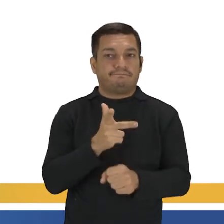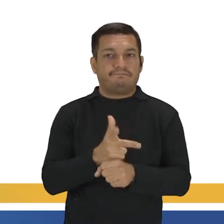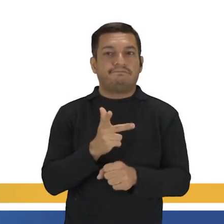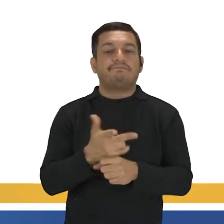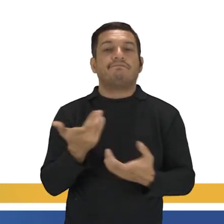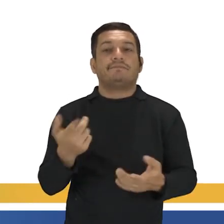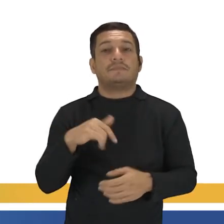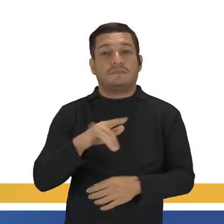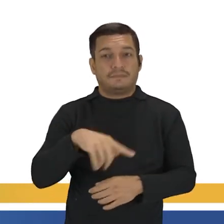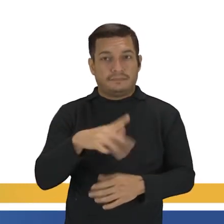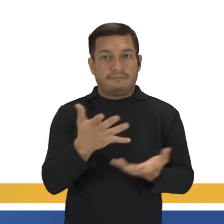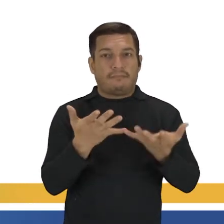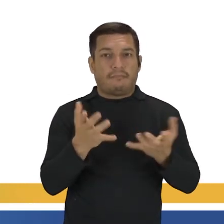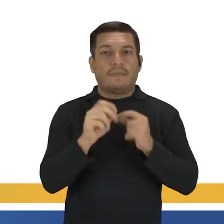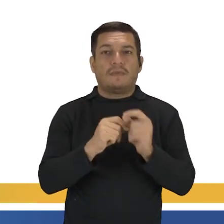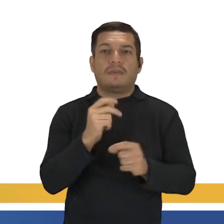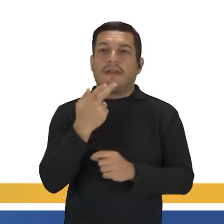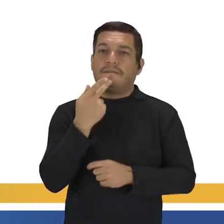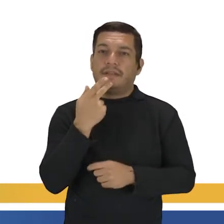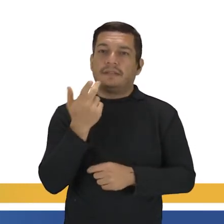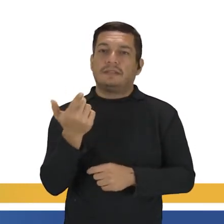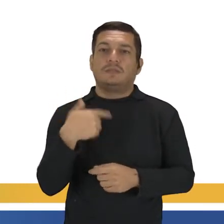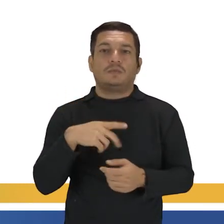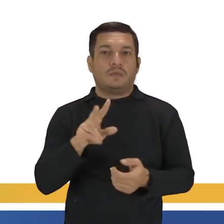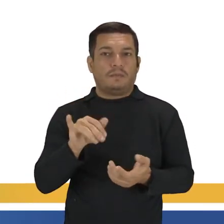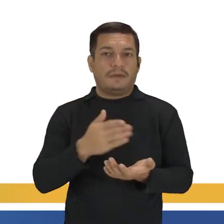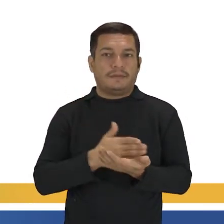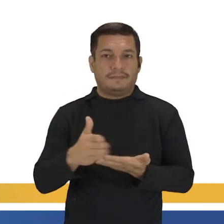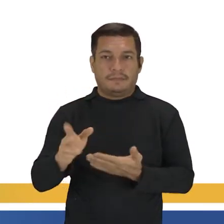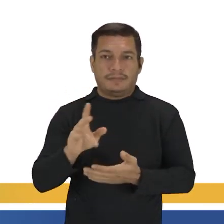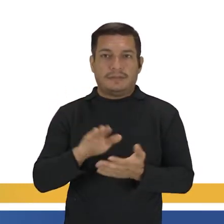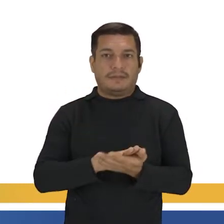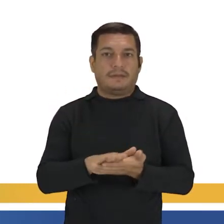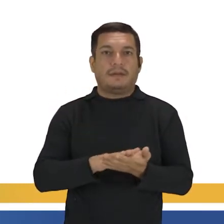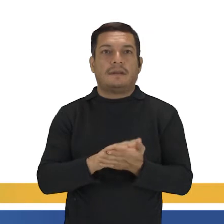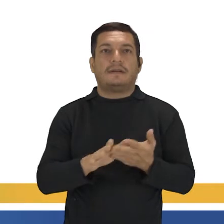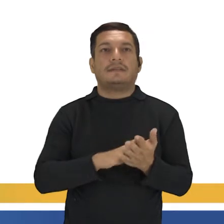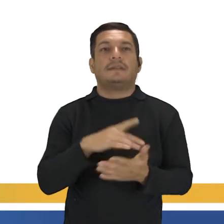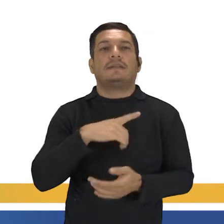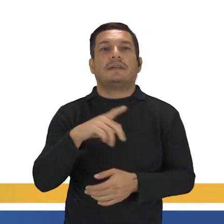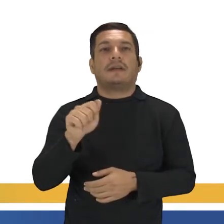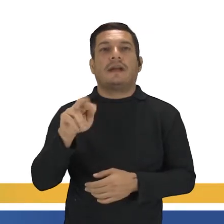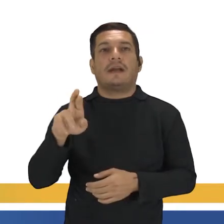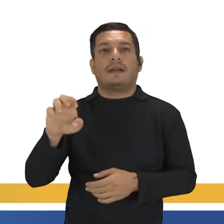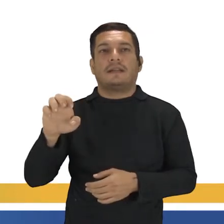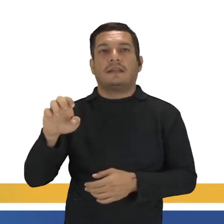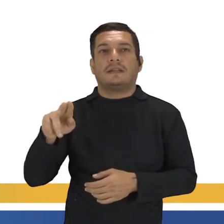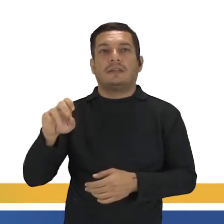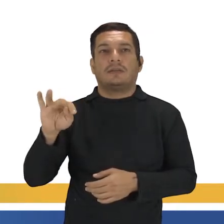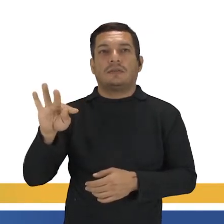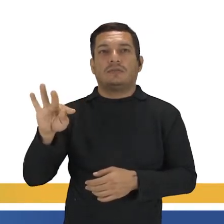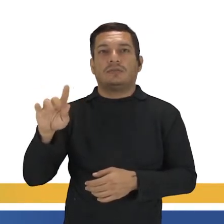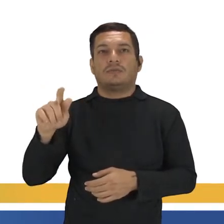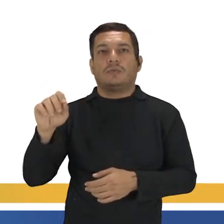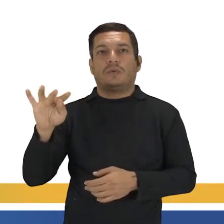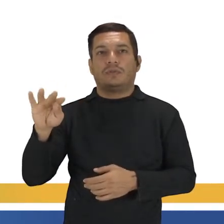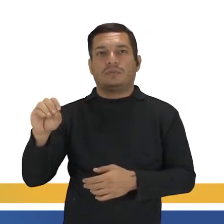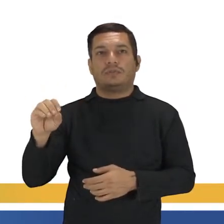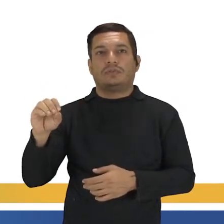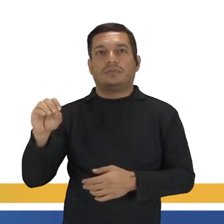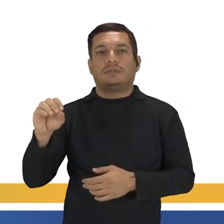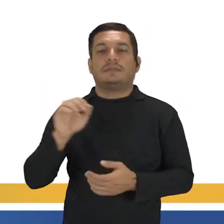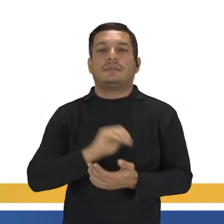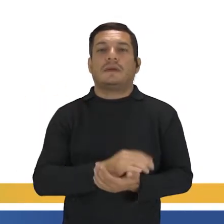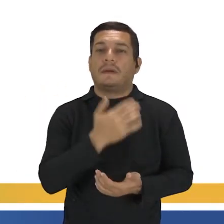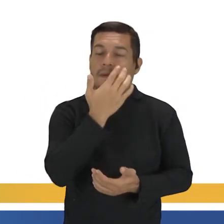Então, se você quiser falar que não vão começar, tá ali, Are not going to begin. Tá?